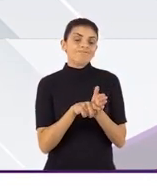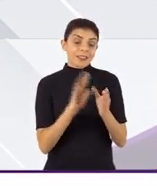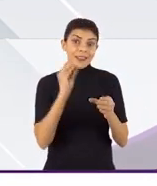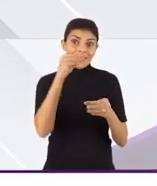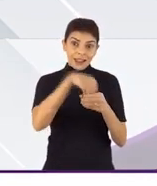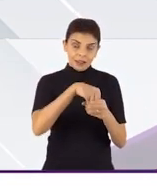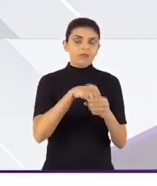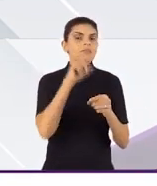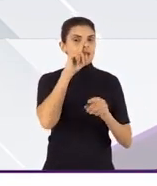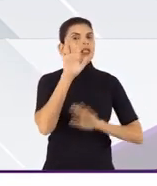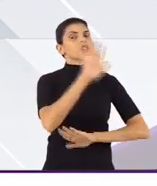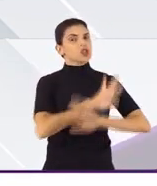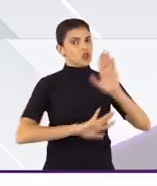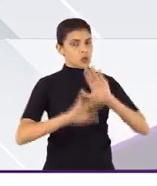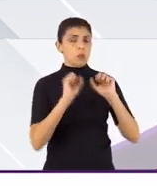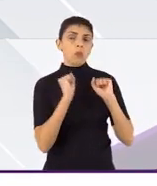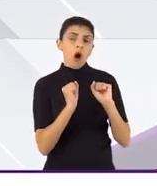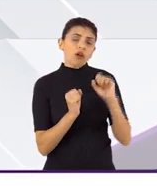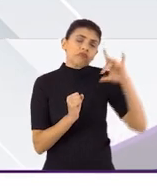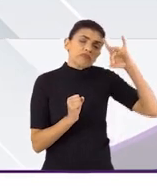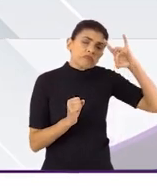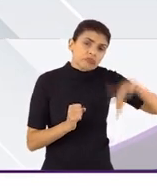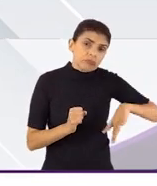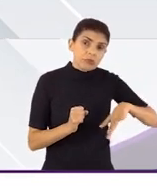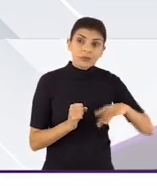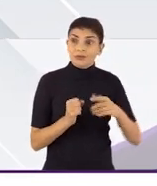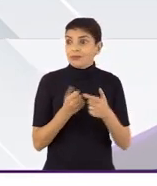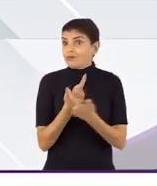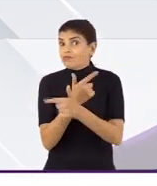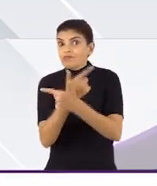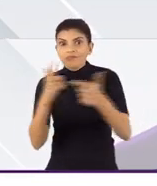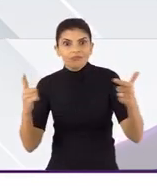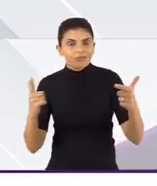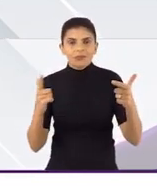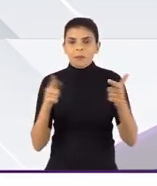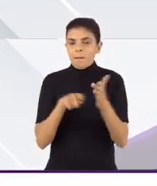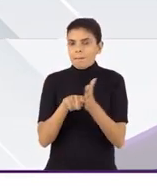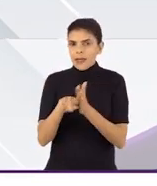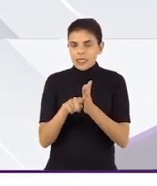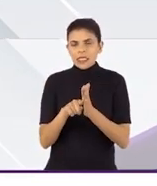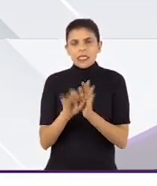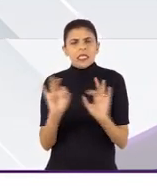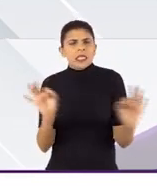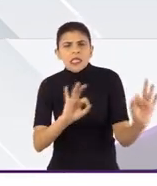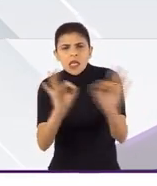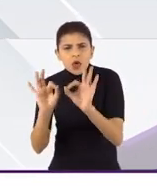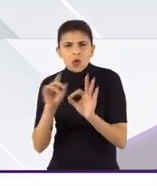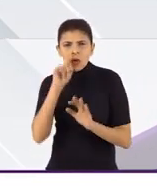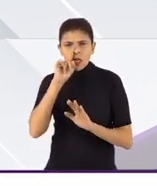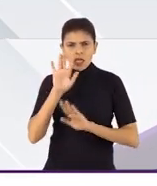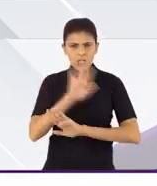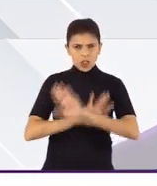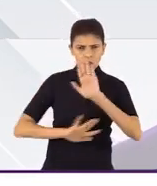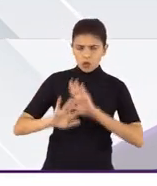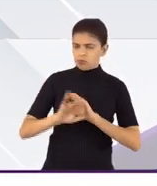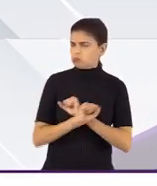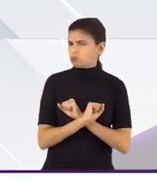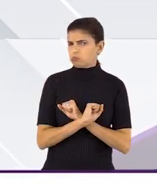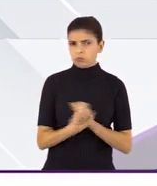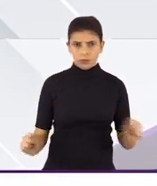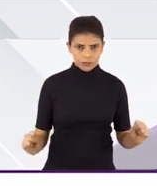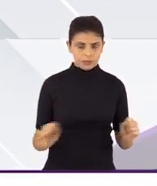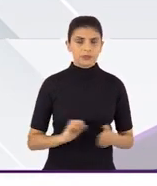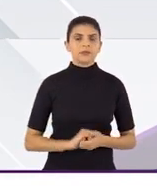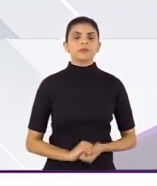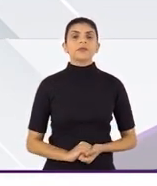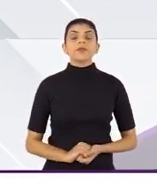Estes riscos até podem ser mínimos, mas não existe uma pesquisa onde não vá haver nenhum risco para